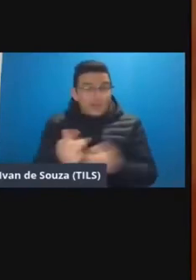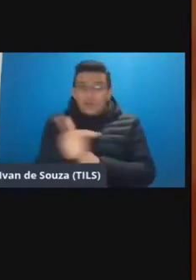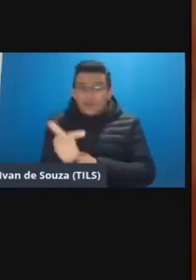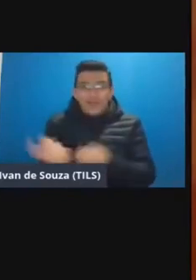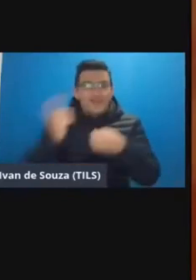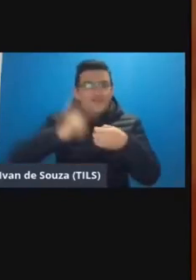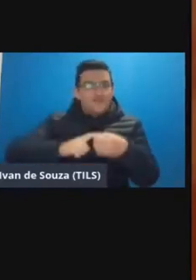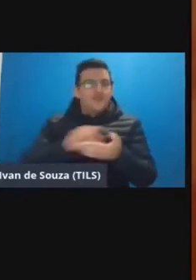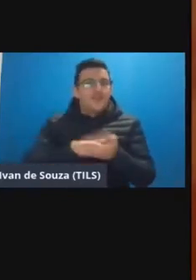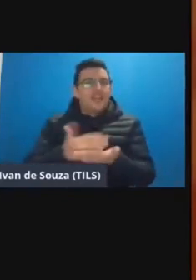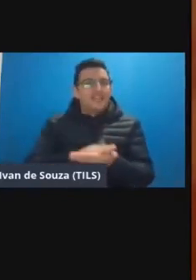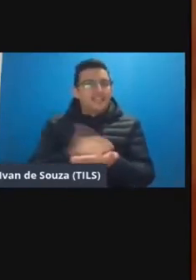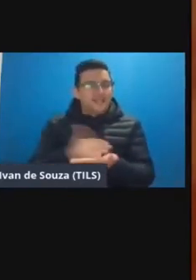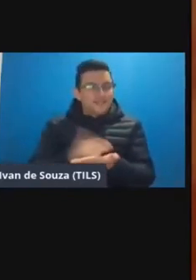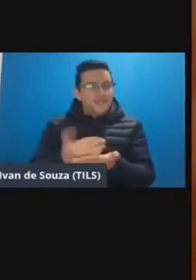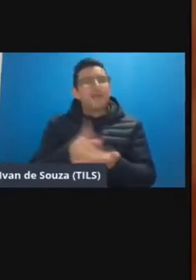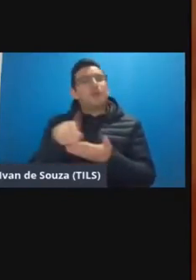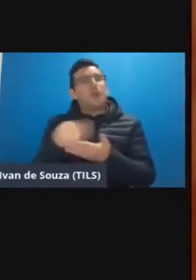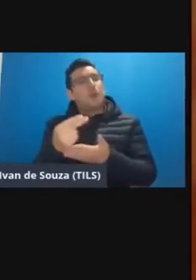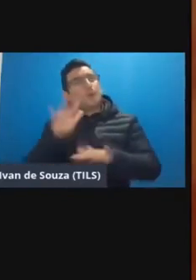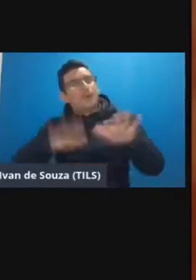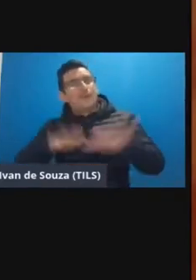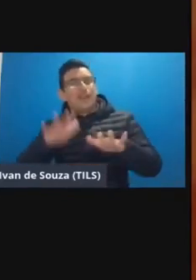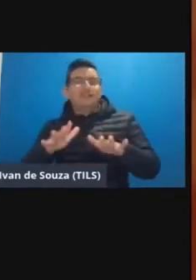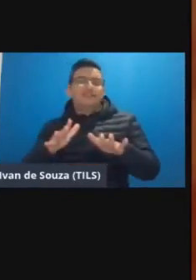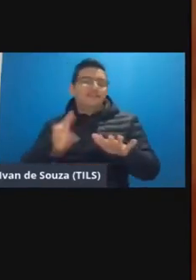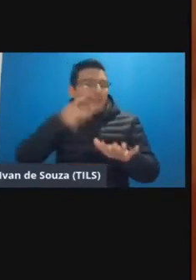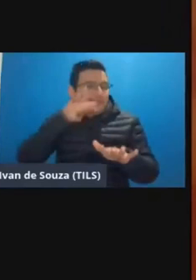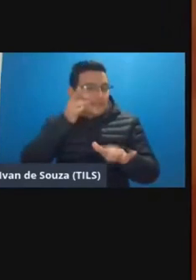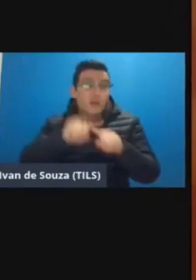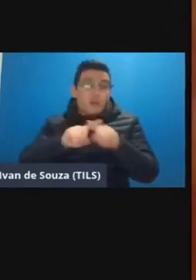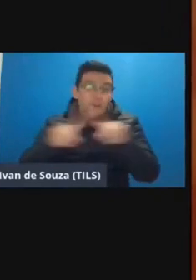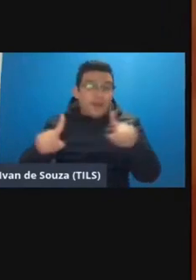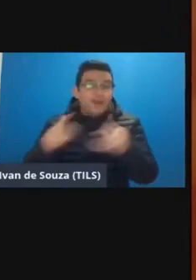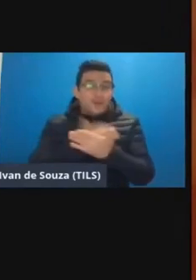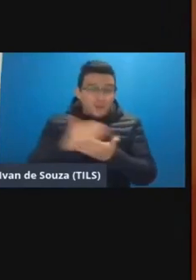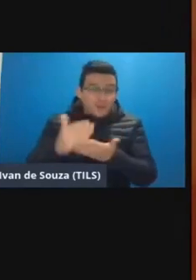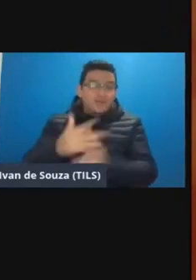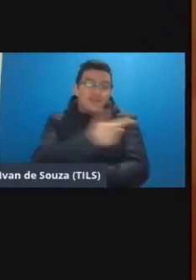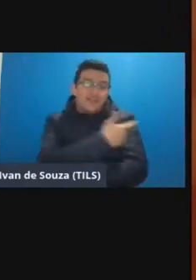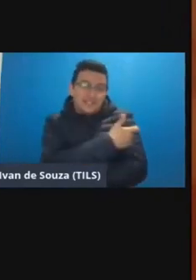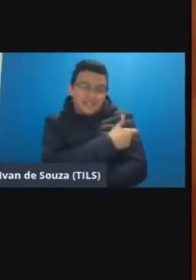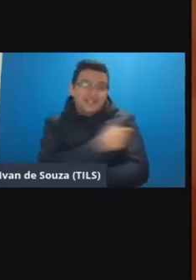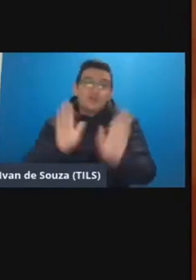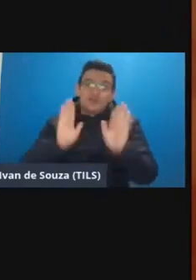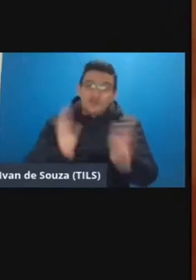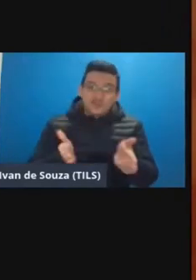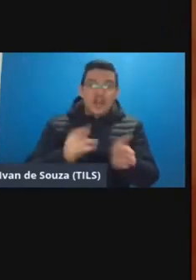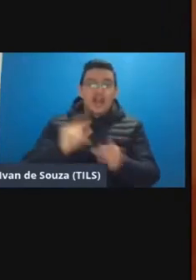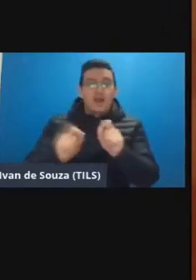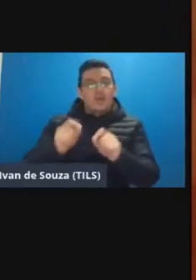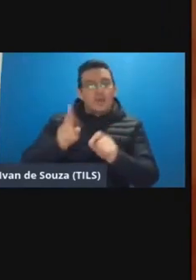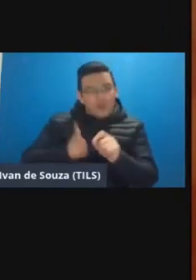volta híbrida né ou quiçá presencial mas com o início da vacinação já é um pouco mais né